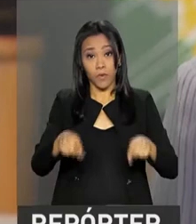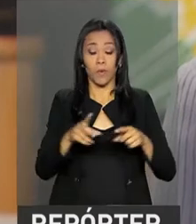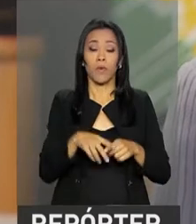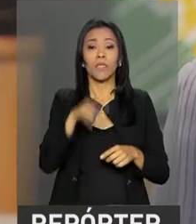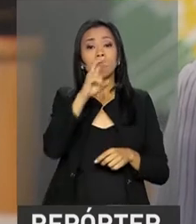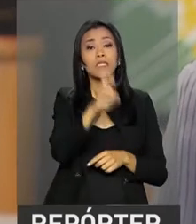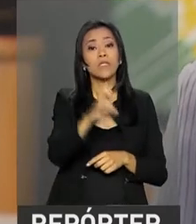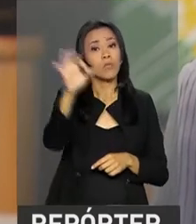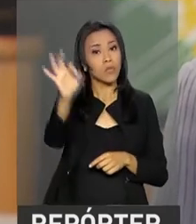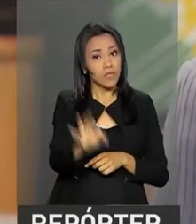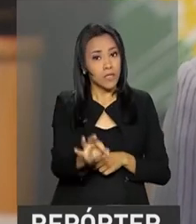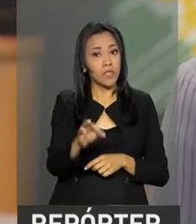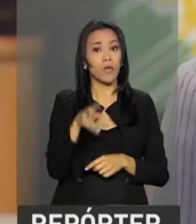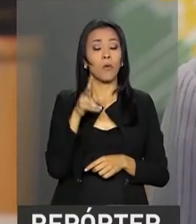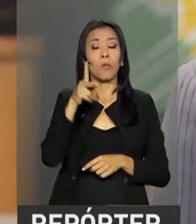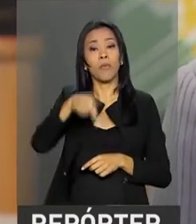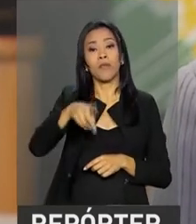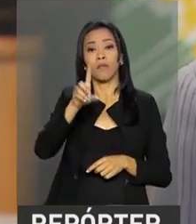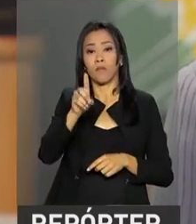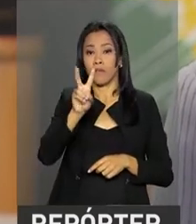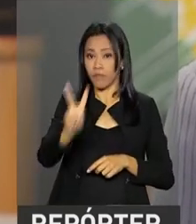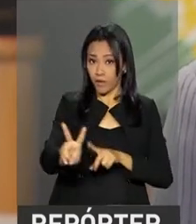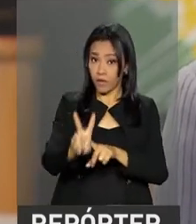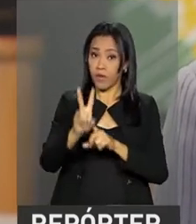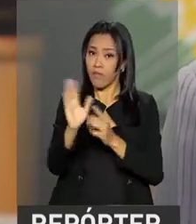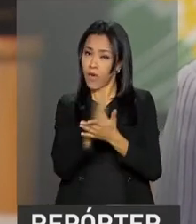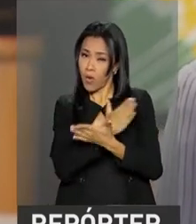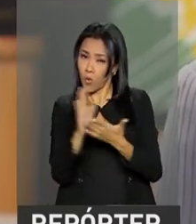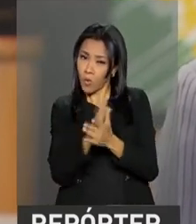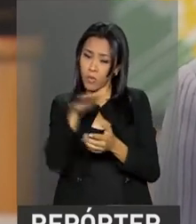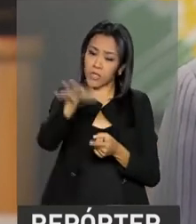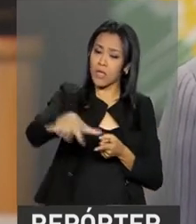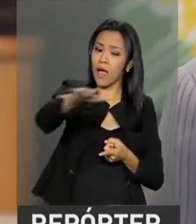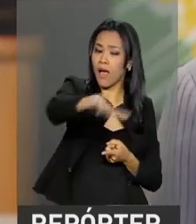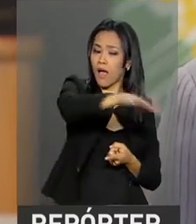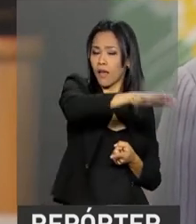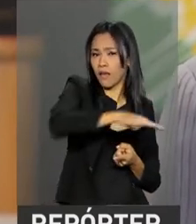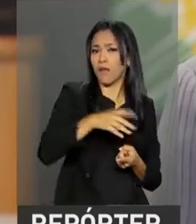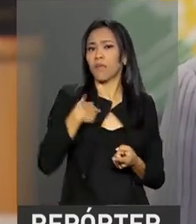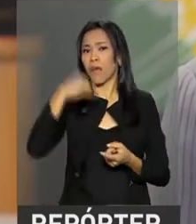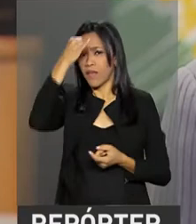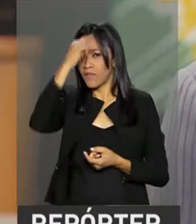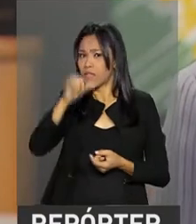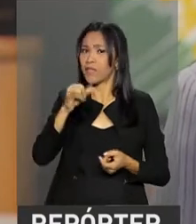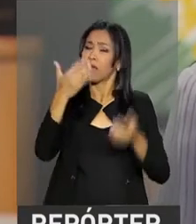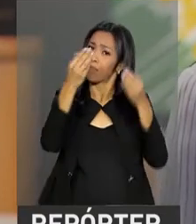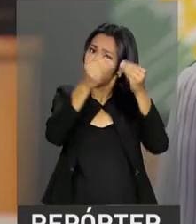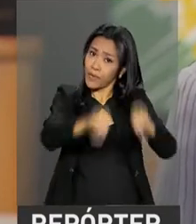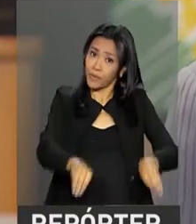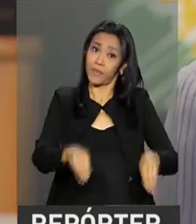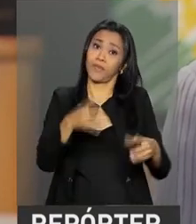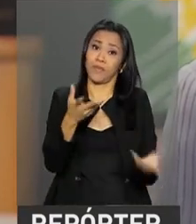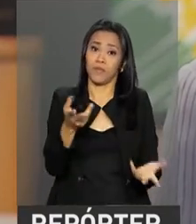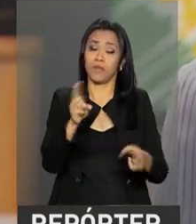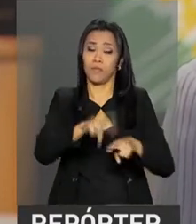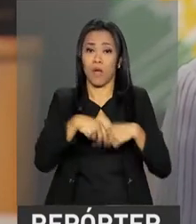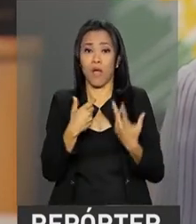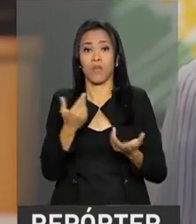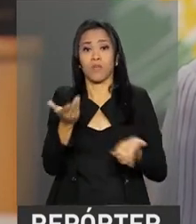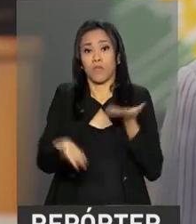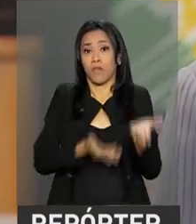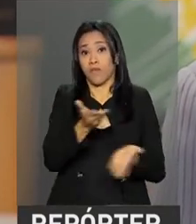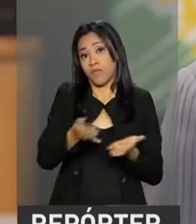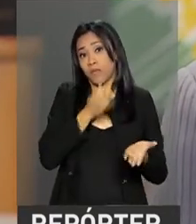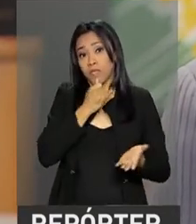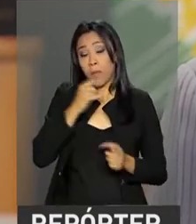5% ao PDV foi estabelecido para algumas carreiras para evitar prejuízos à prestação de serviços. Médicos